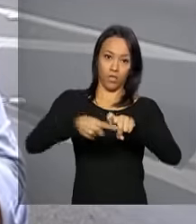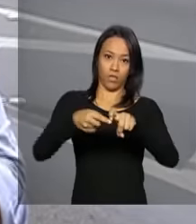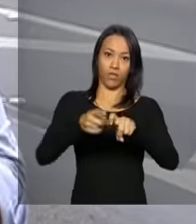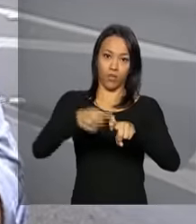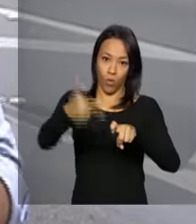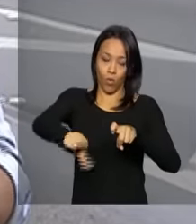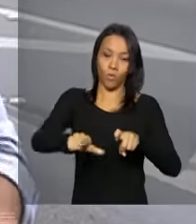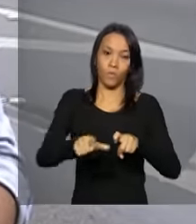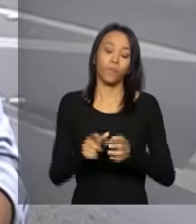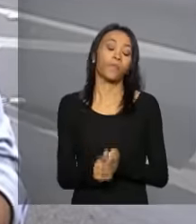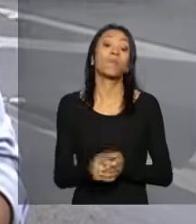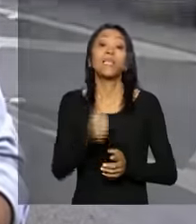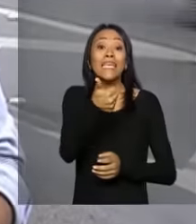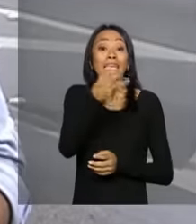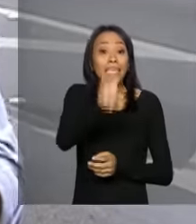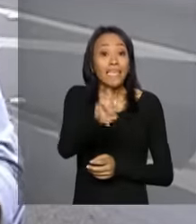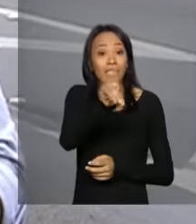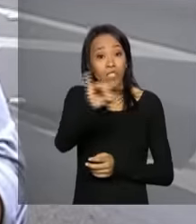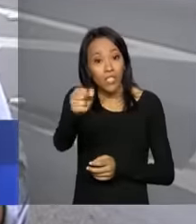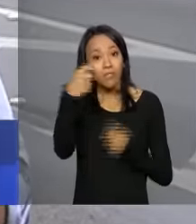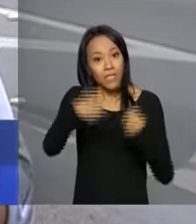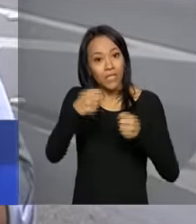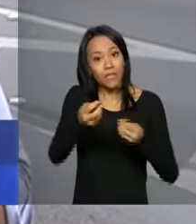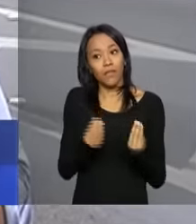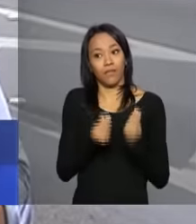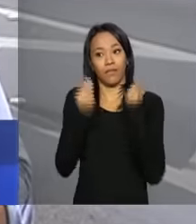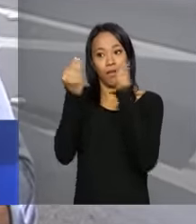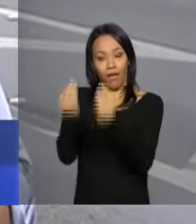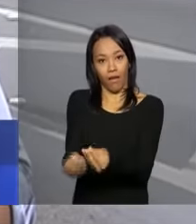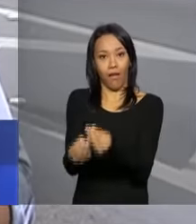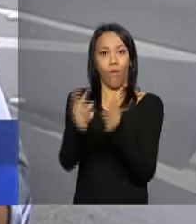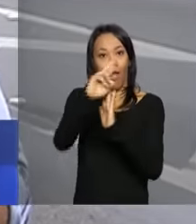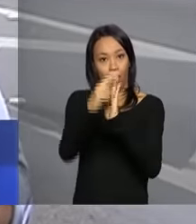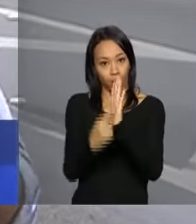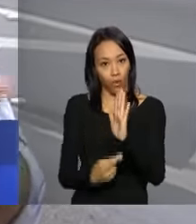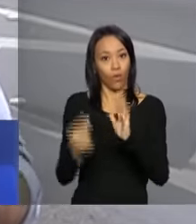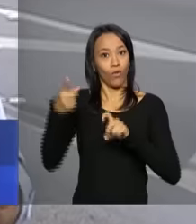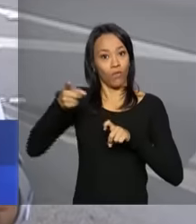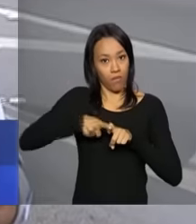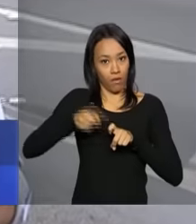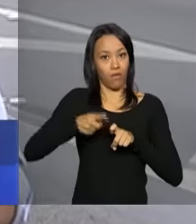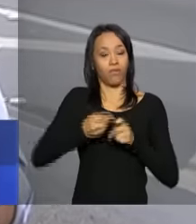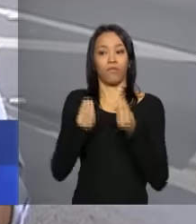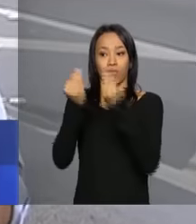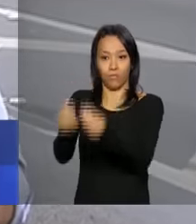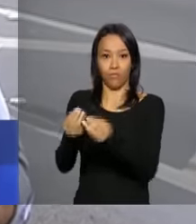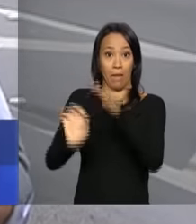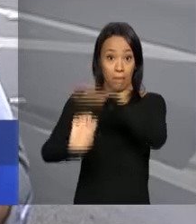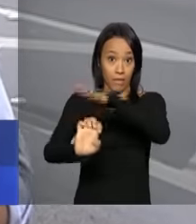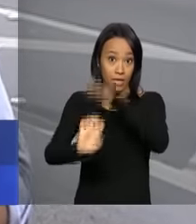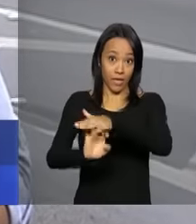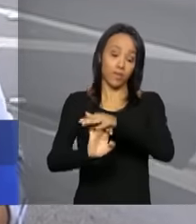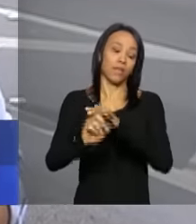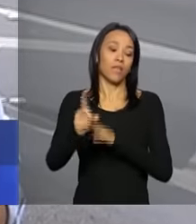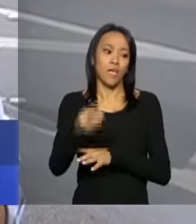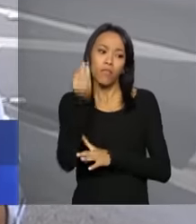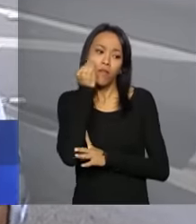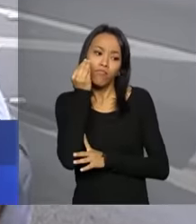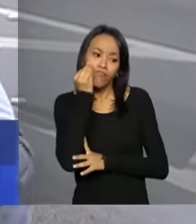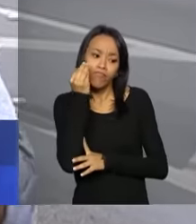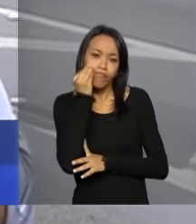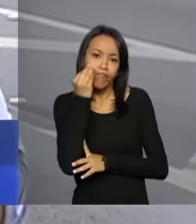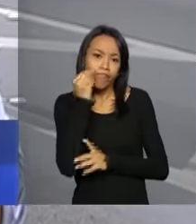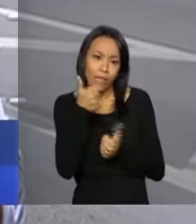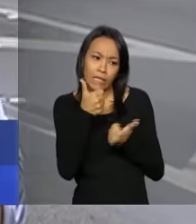o profissional deve entregar o relatório médico para a empresa. O motorista vai ter direito à contraprova e à confidencialidade dos